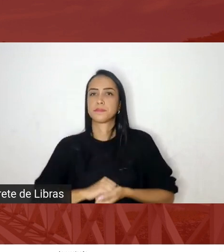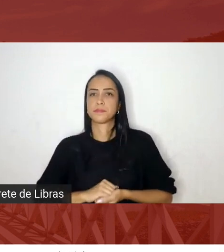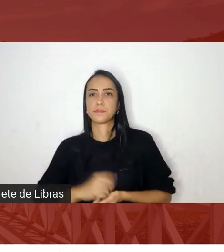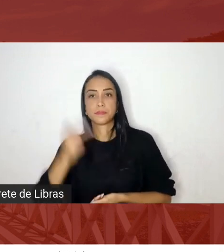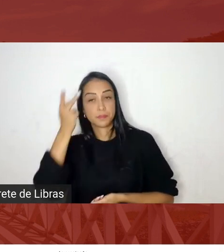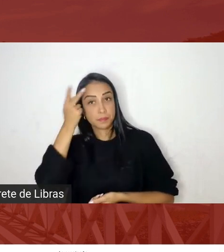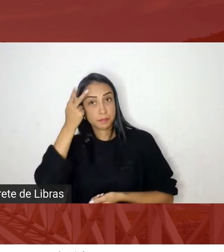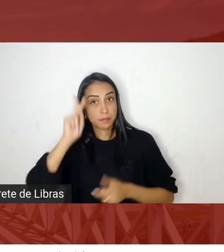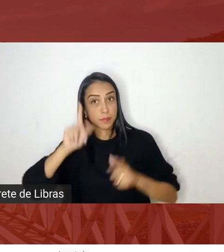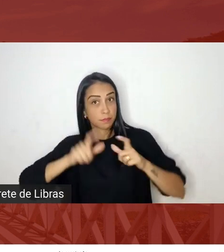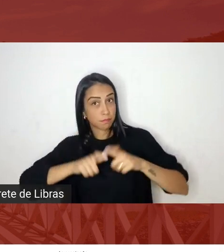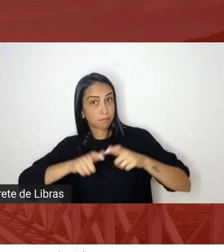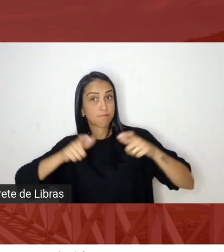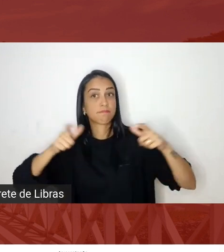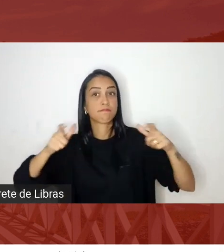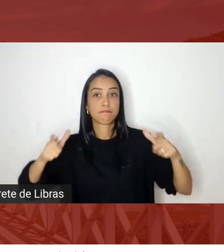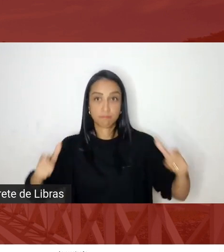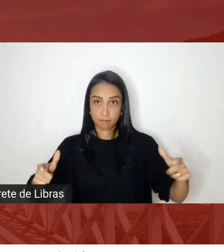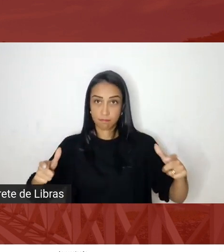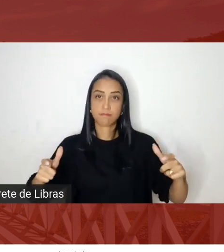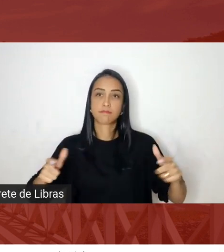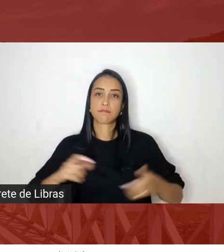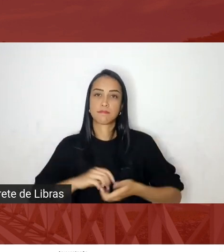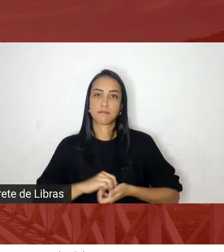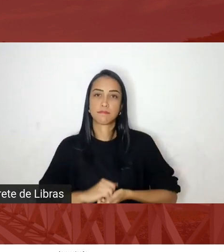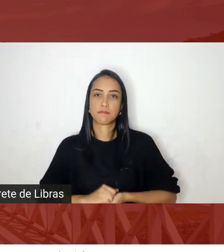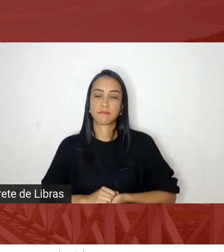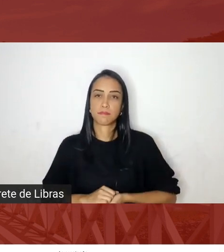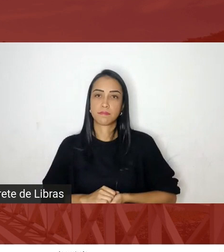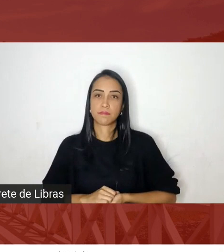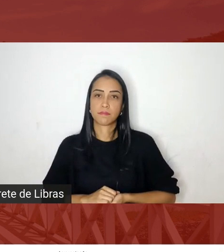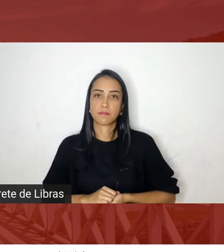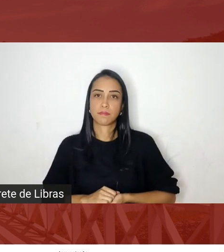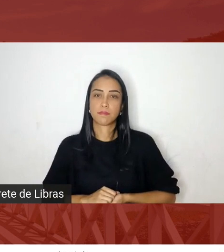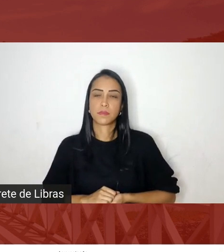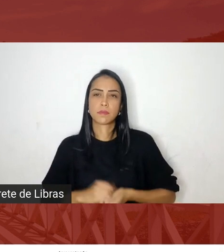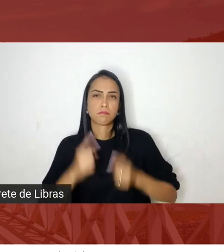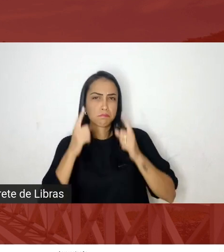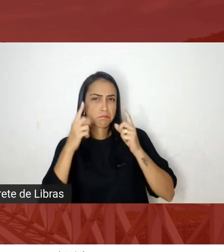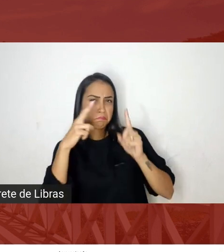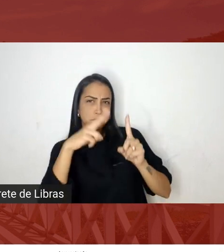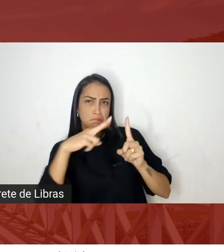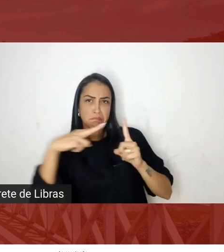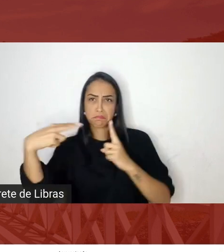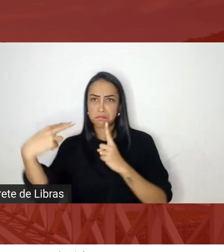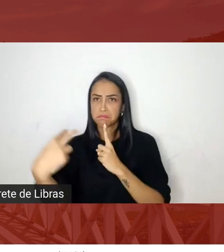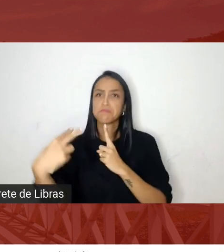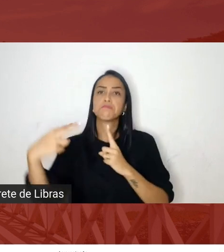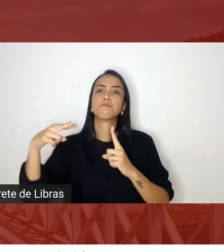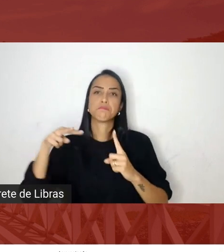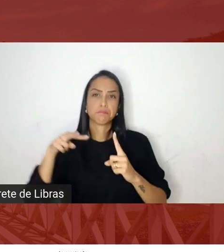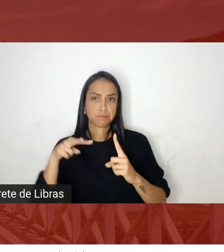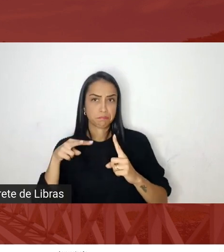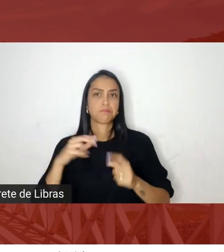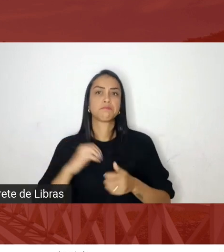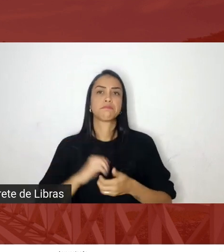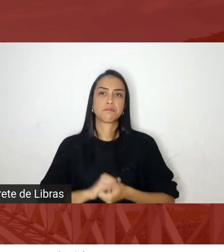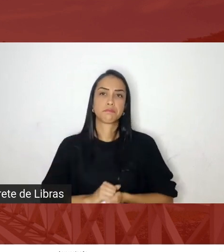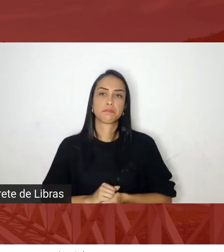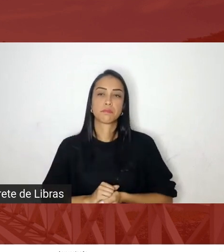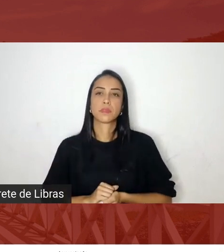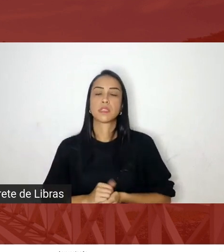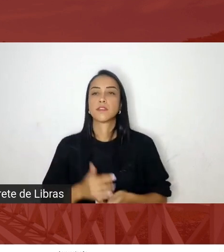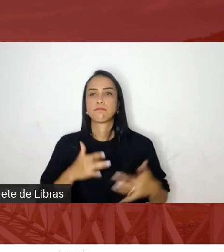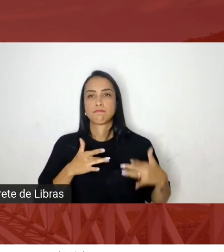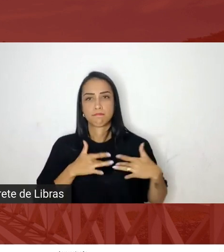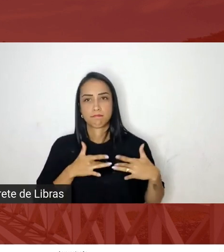essa essa visão de de solidariedade